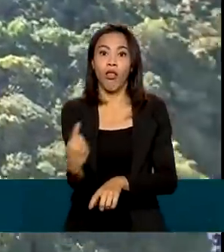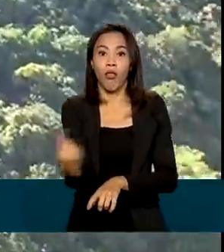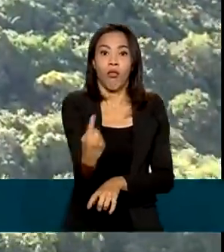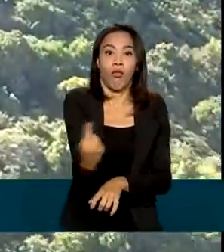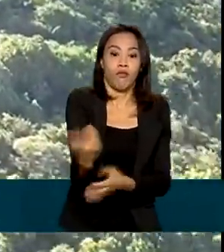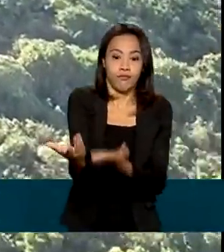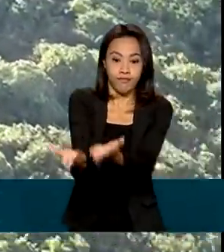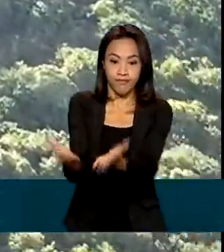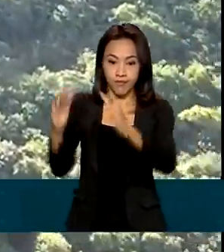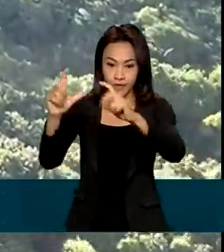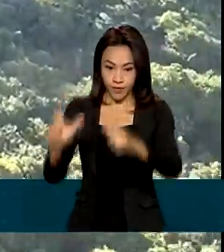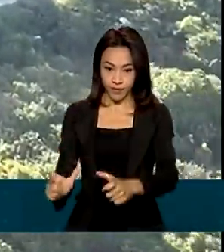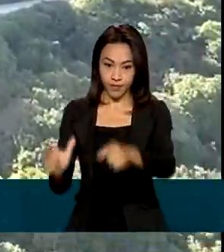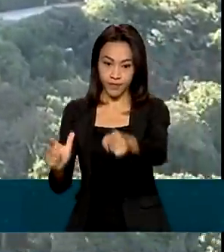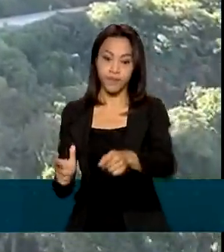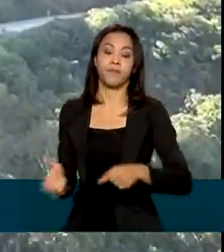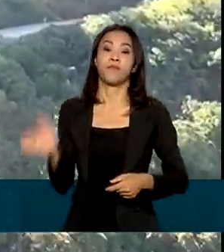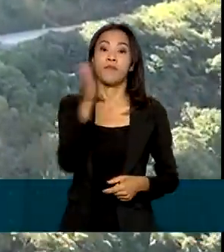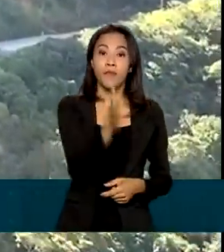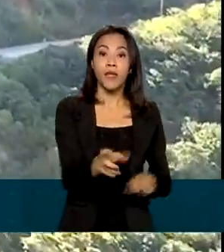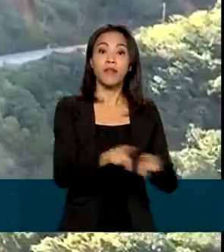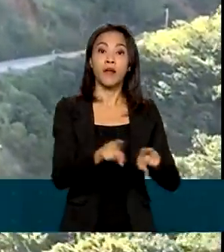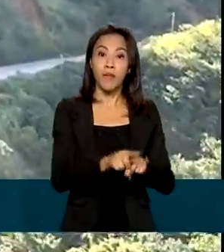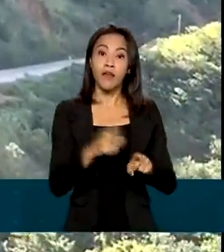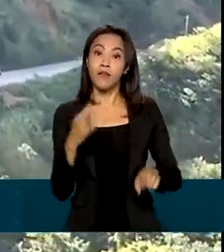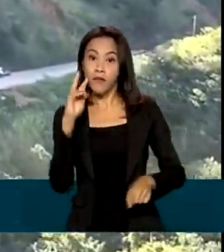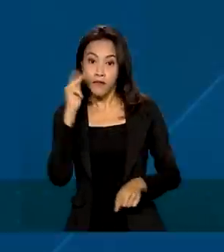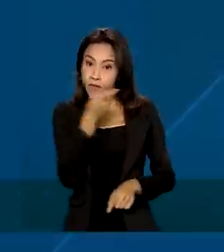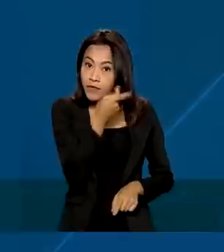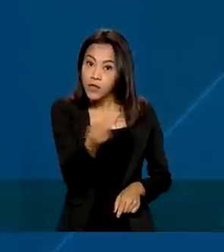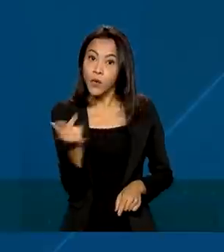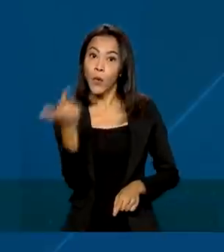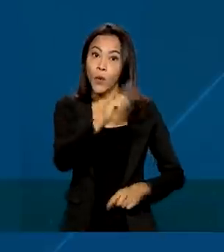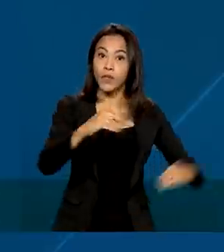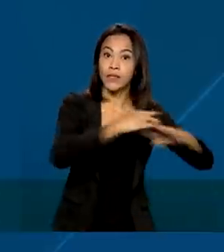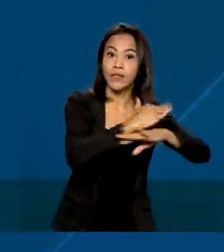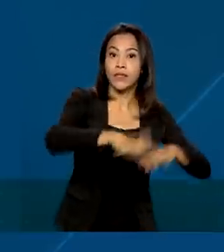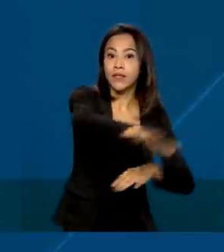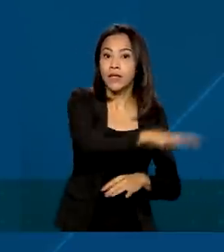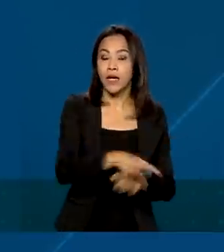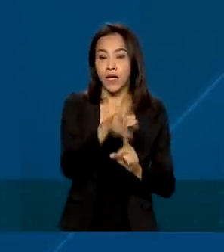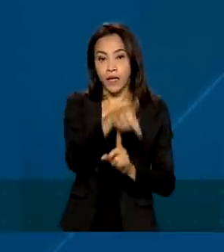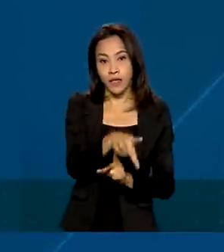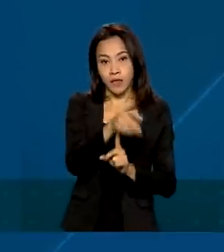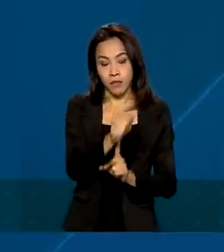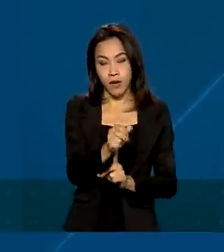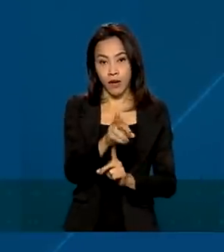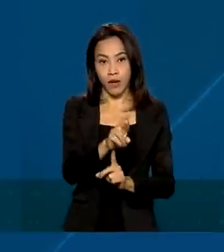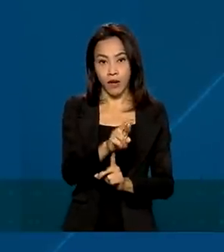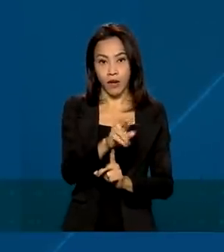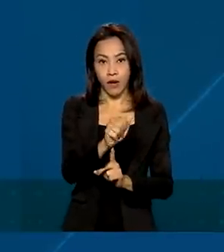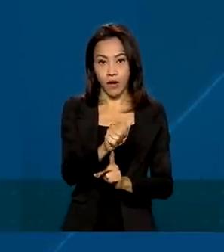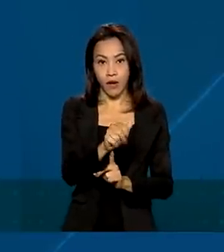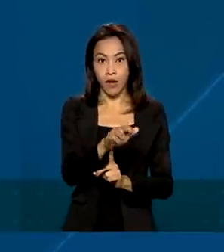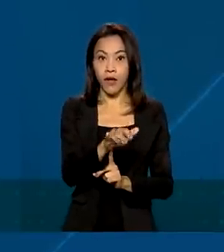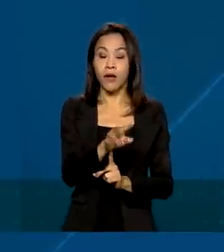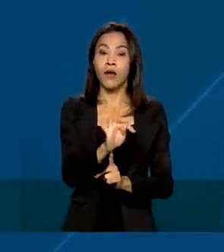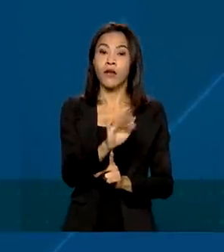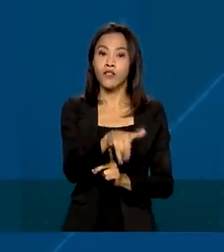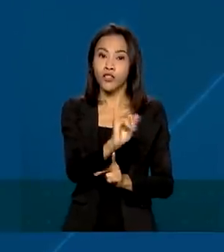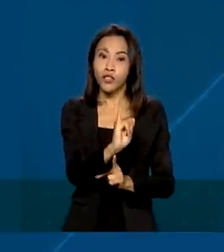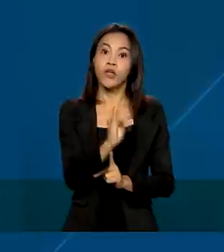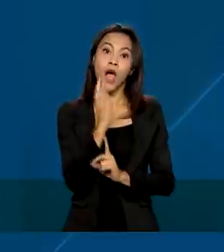O ministro, Daniel Ferreira, também visitou o Paraty e se reuniu com representantes do governo municipal. Ele